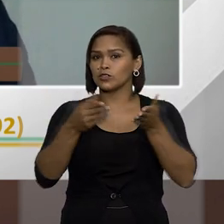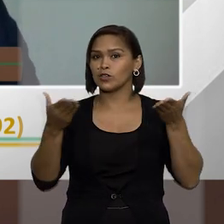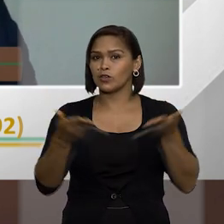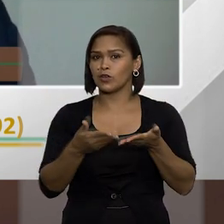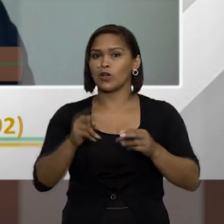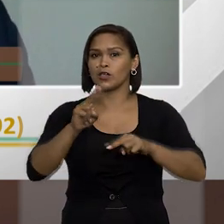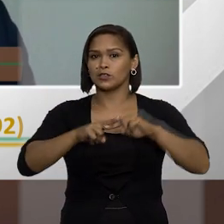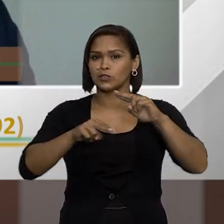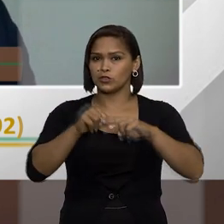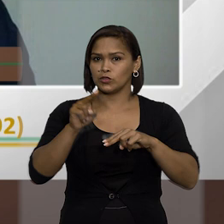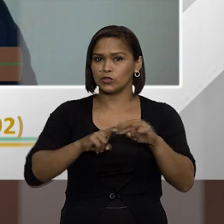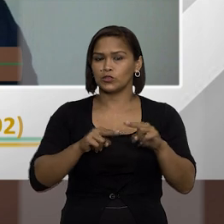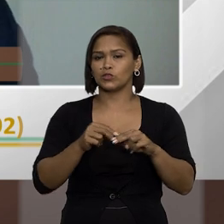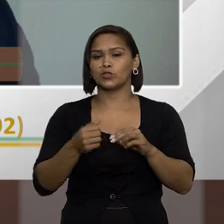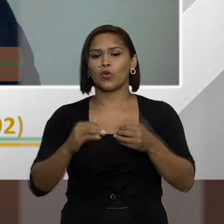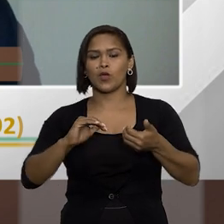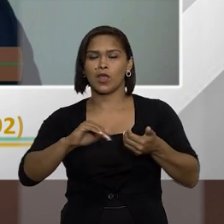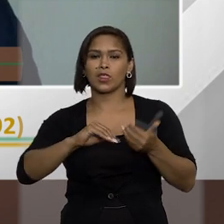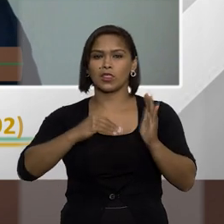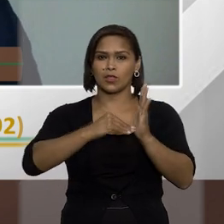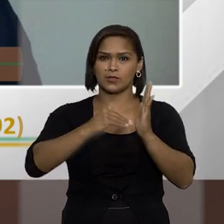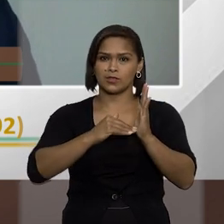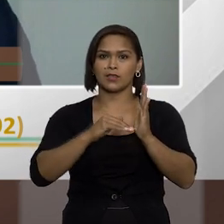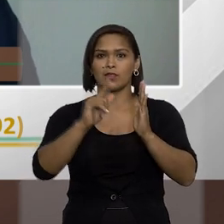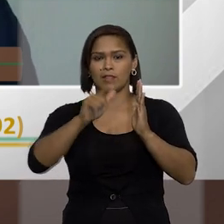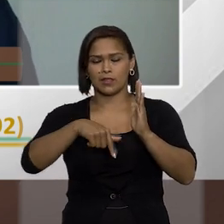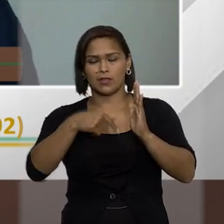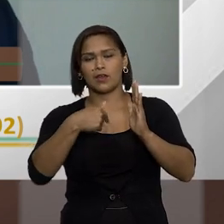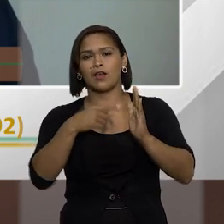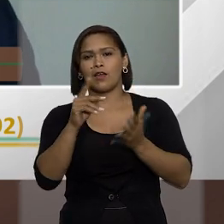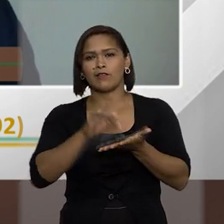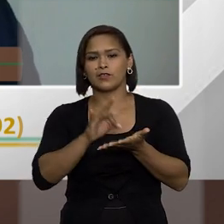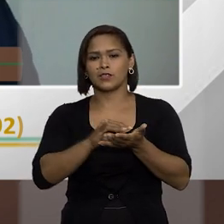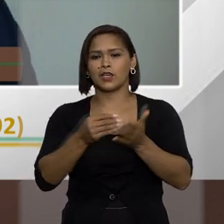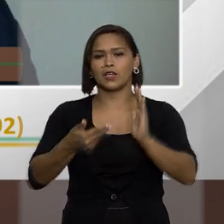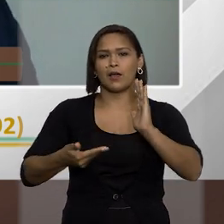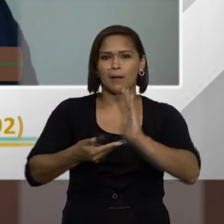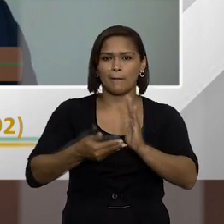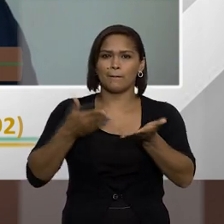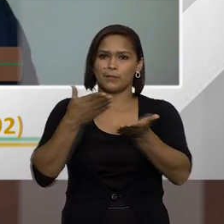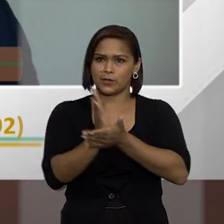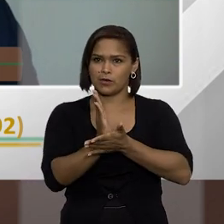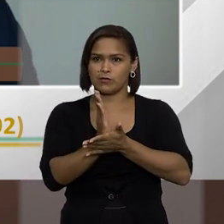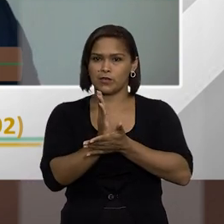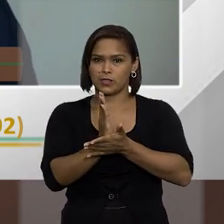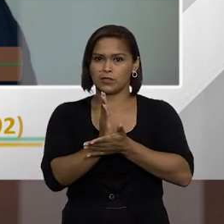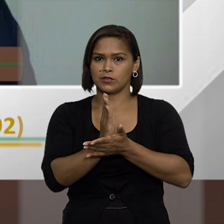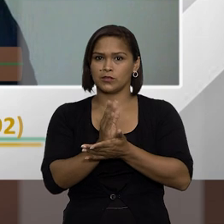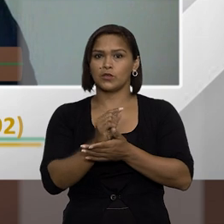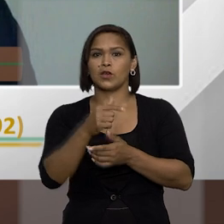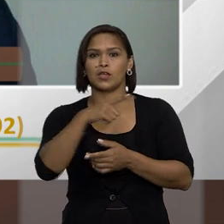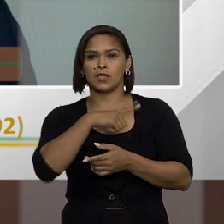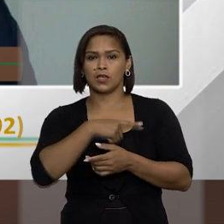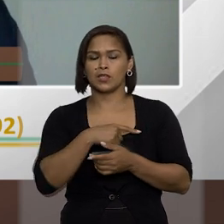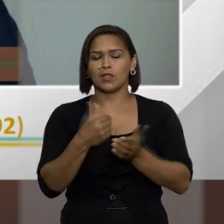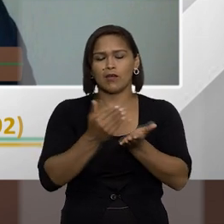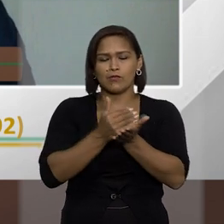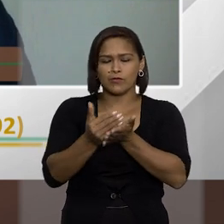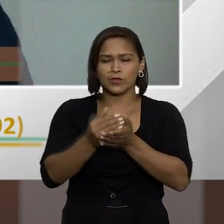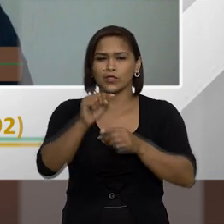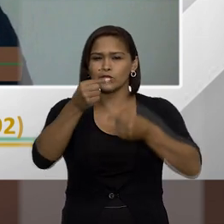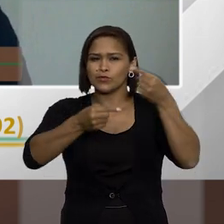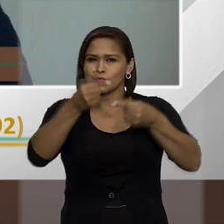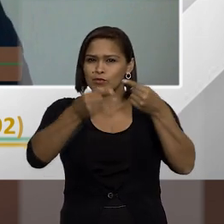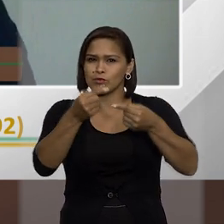agora em junho no Senado Federal né na verdade foi aprovado na Câmara em junho e houve um início